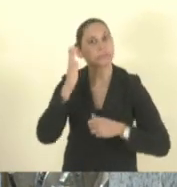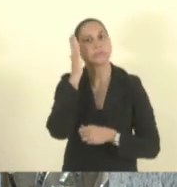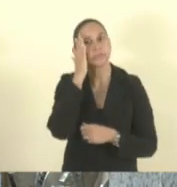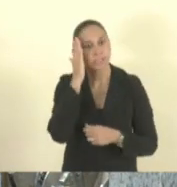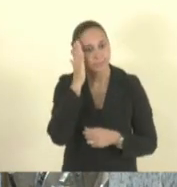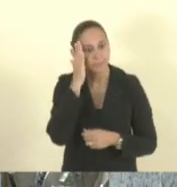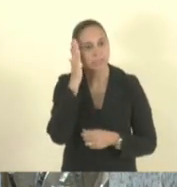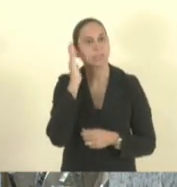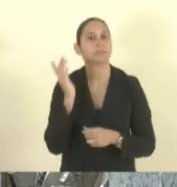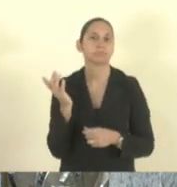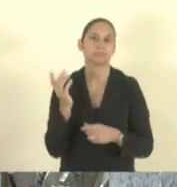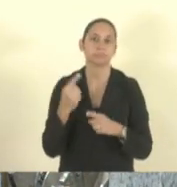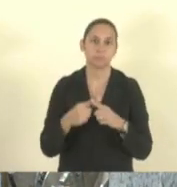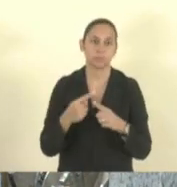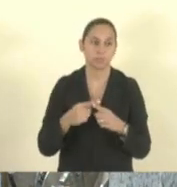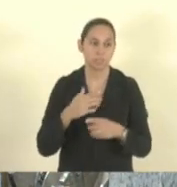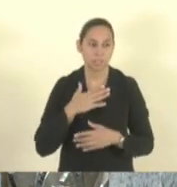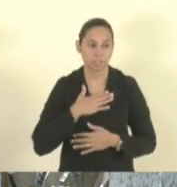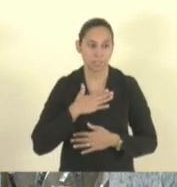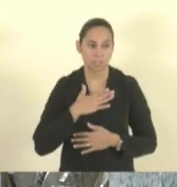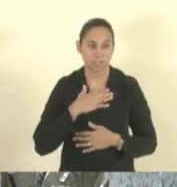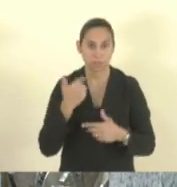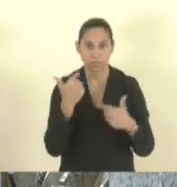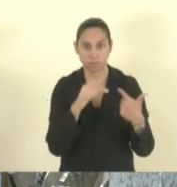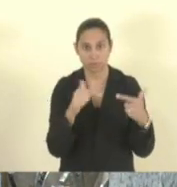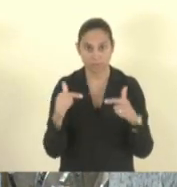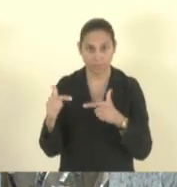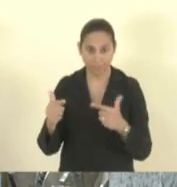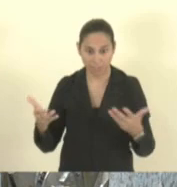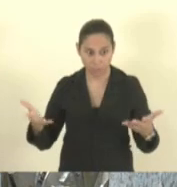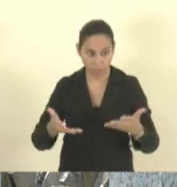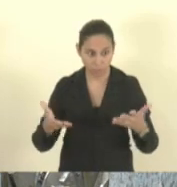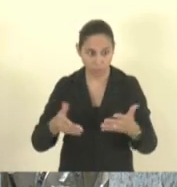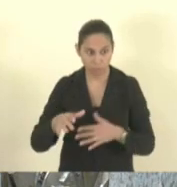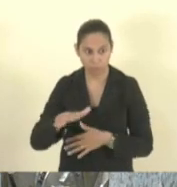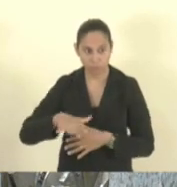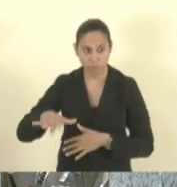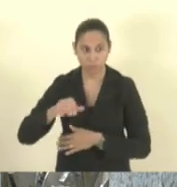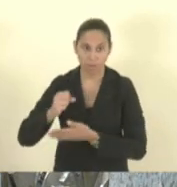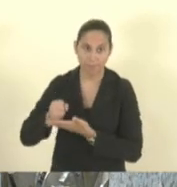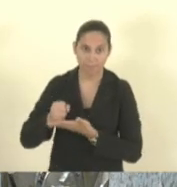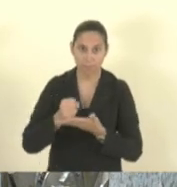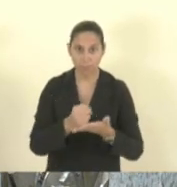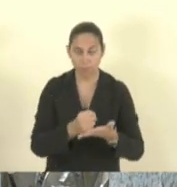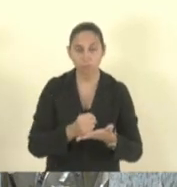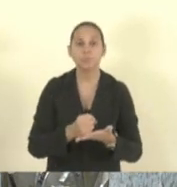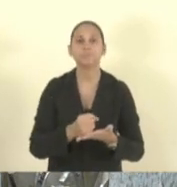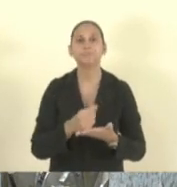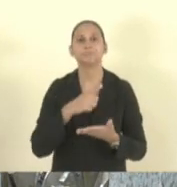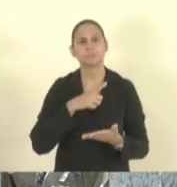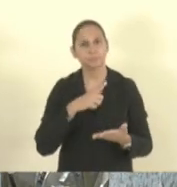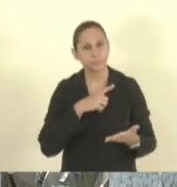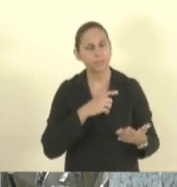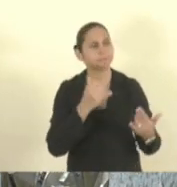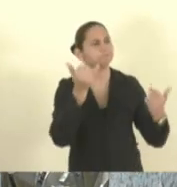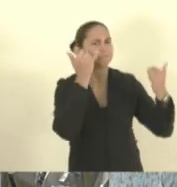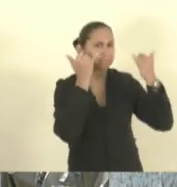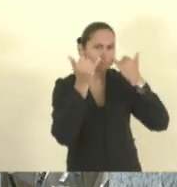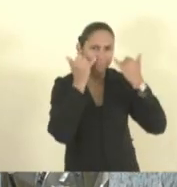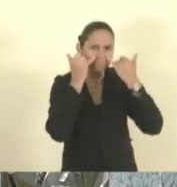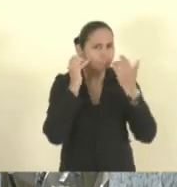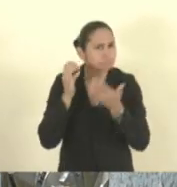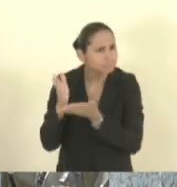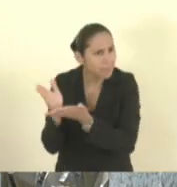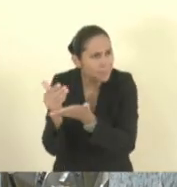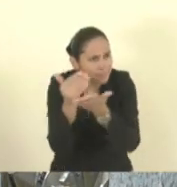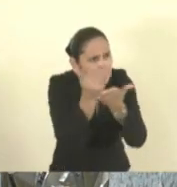ocupando a nossa função que a gente está hoje no centro de apoio nós recebemos as demandas de todas as promotorias